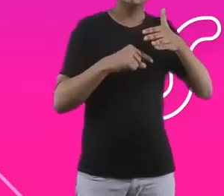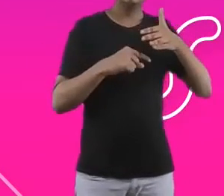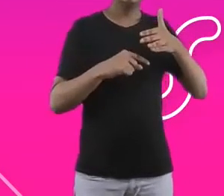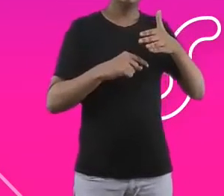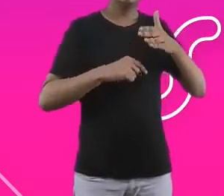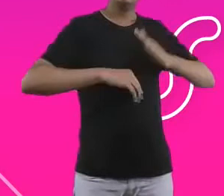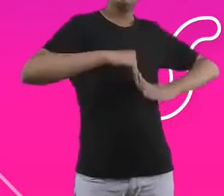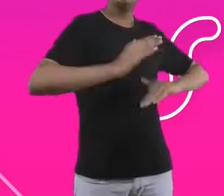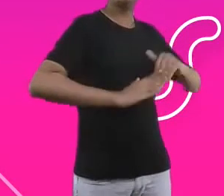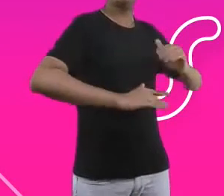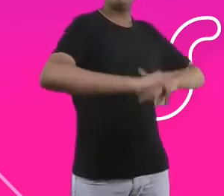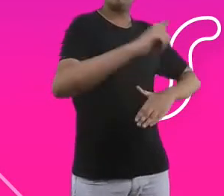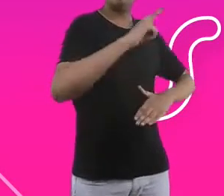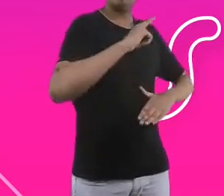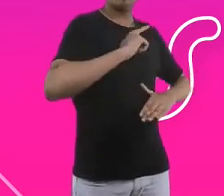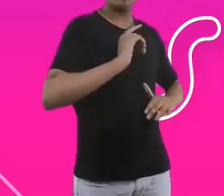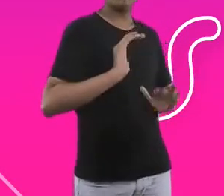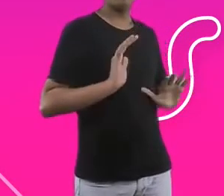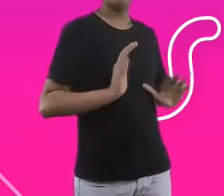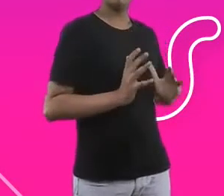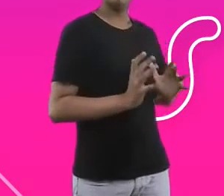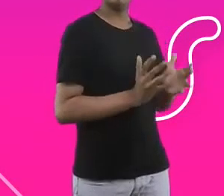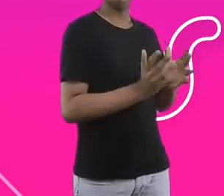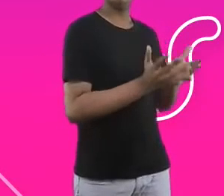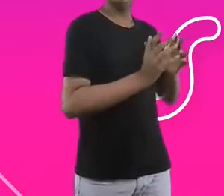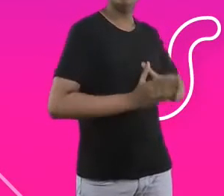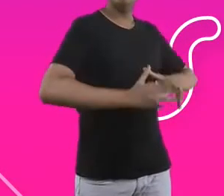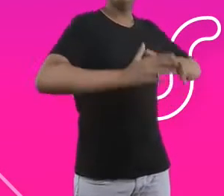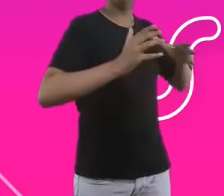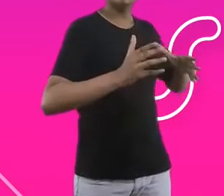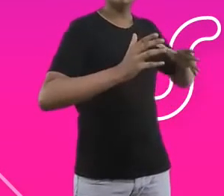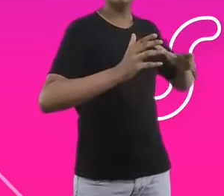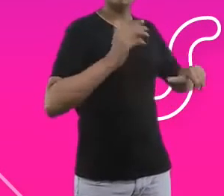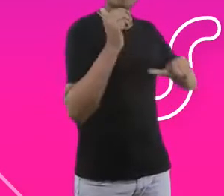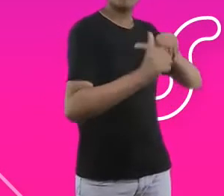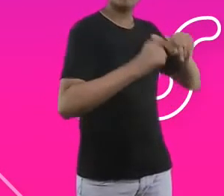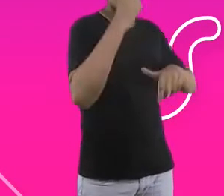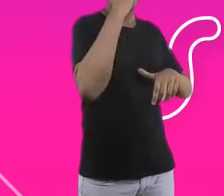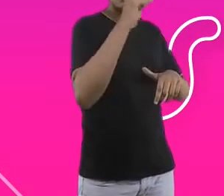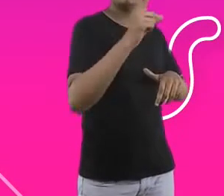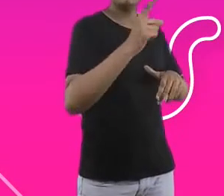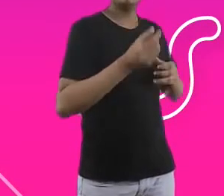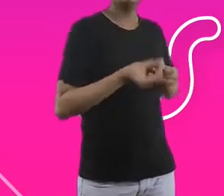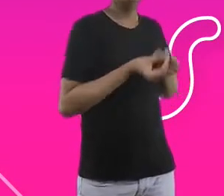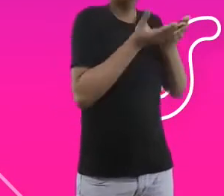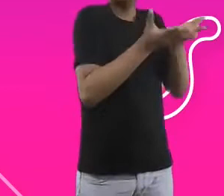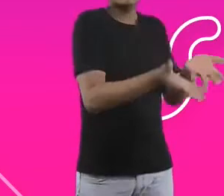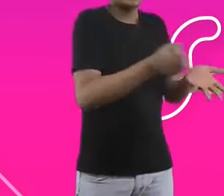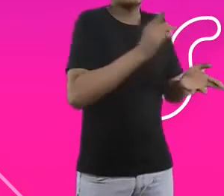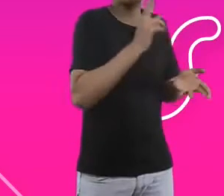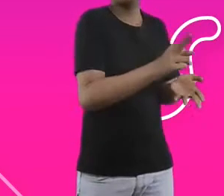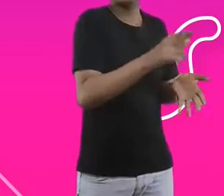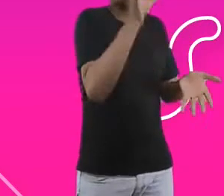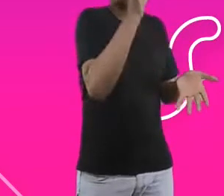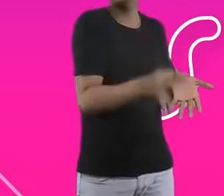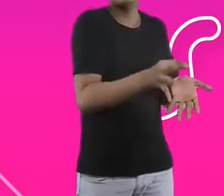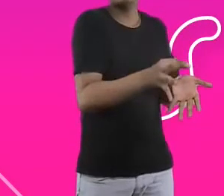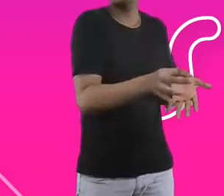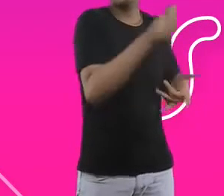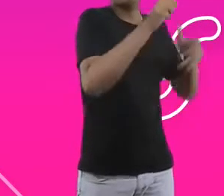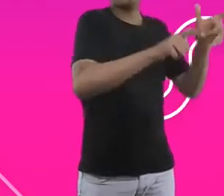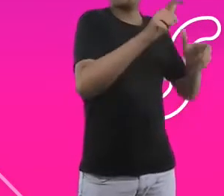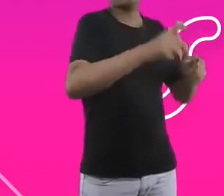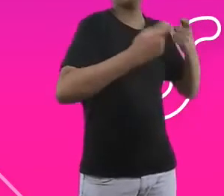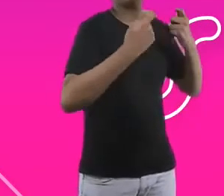diferentes, em se reinventar para entregar o que as pessoas precisam, né? Então, a gente fez algumas doações, essa aqui foi uma delas, de 1